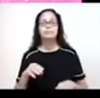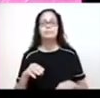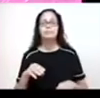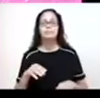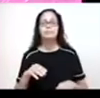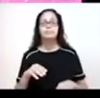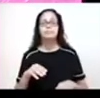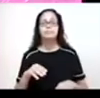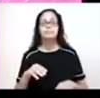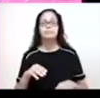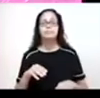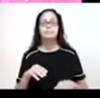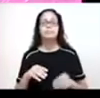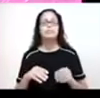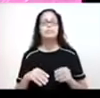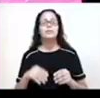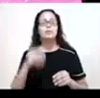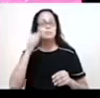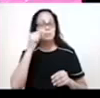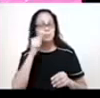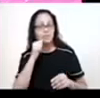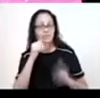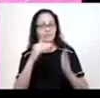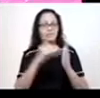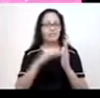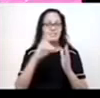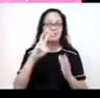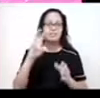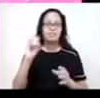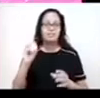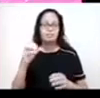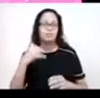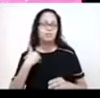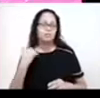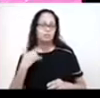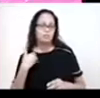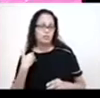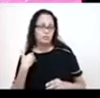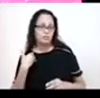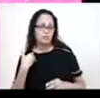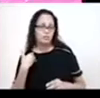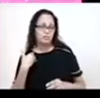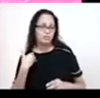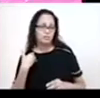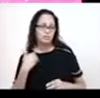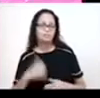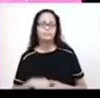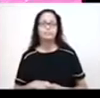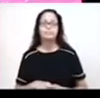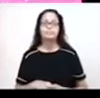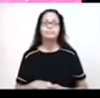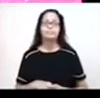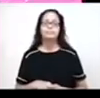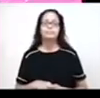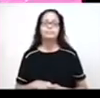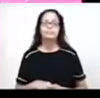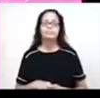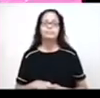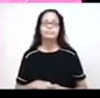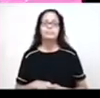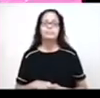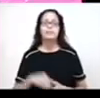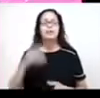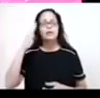Esse toque tem que ser feito, ele é indicado mais para mulheres até 50 anos, porque após 50 anos o indicado é a mamografia. E,